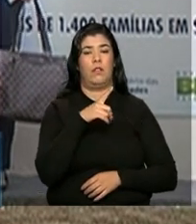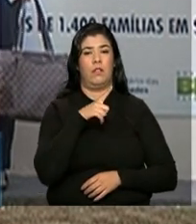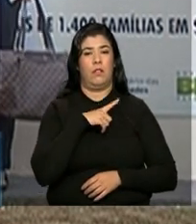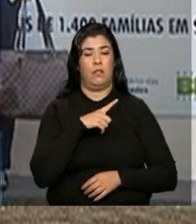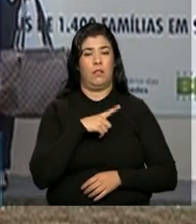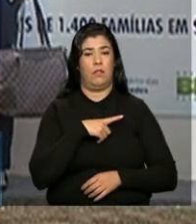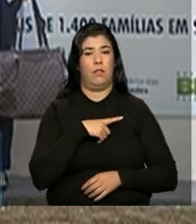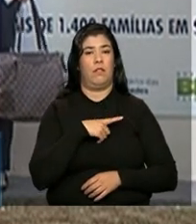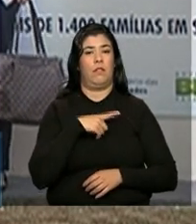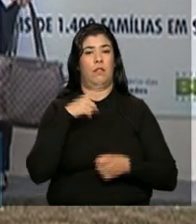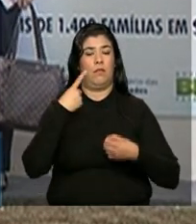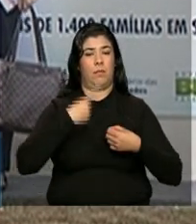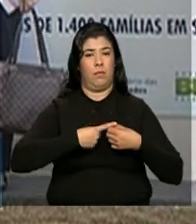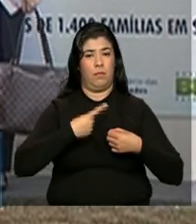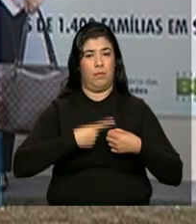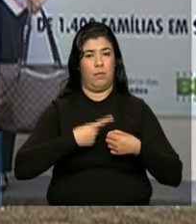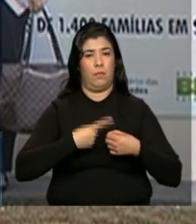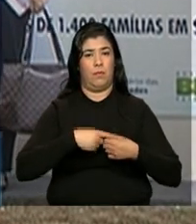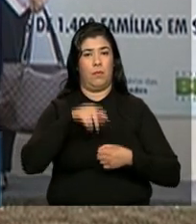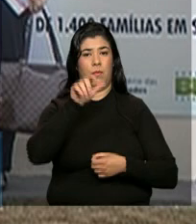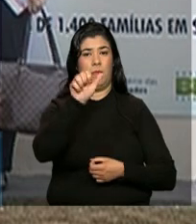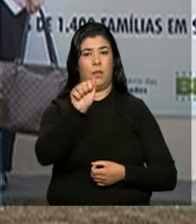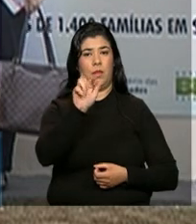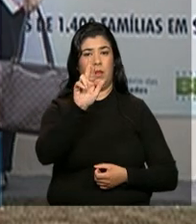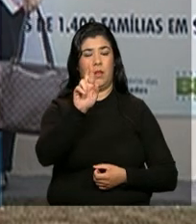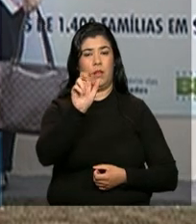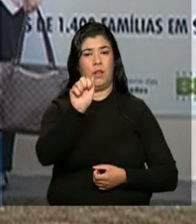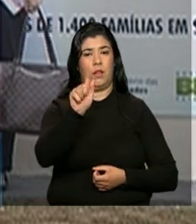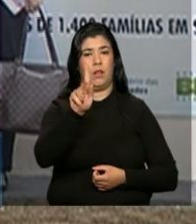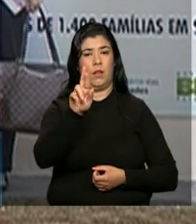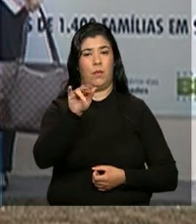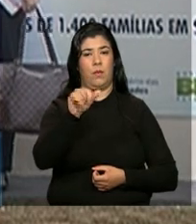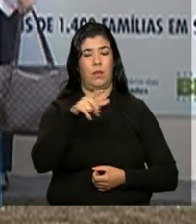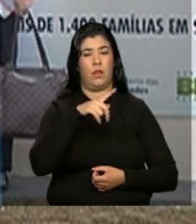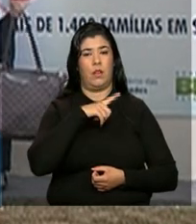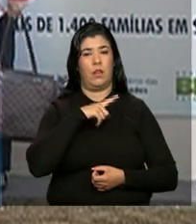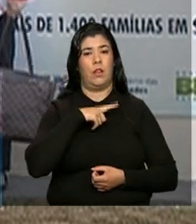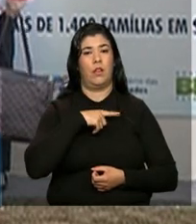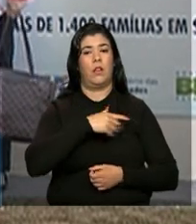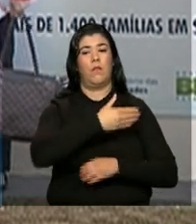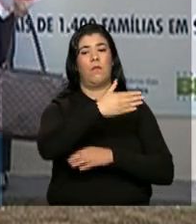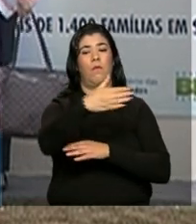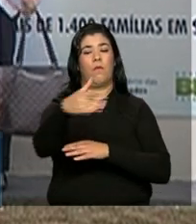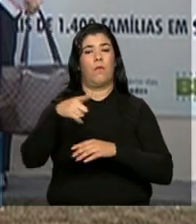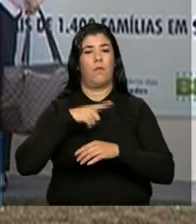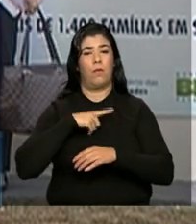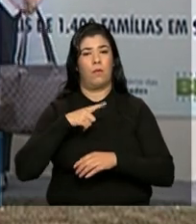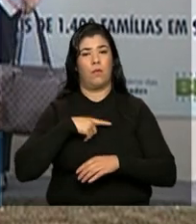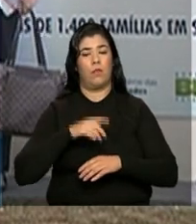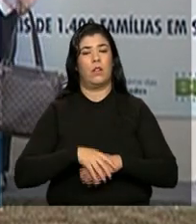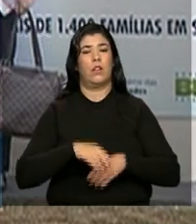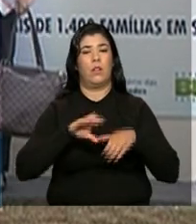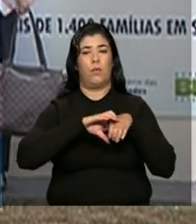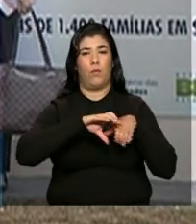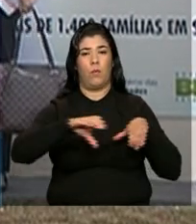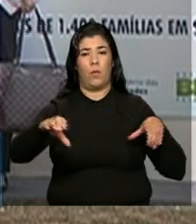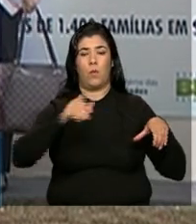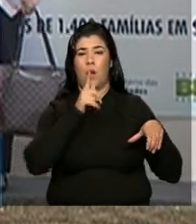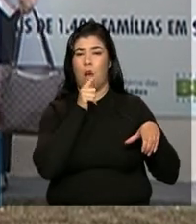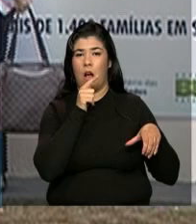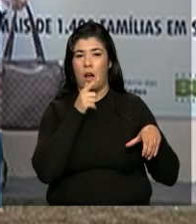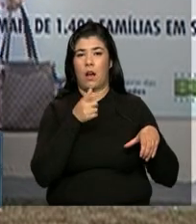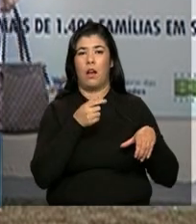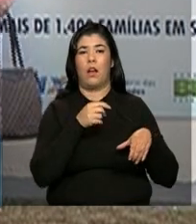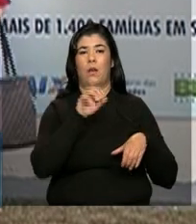Toda a área é equipada com infraestrutura completa, pavimentação, redes de